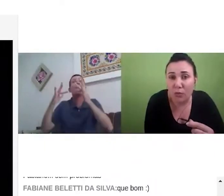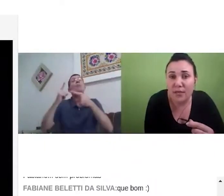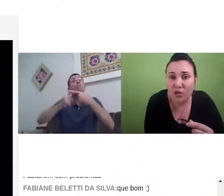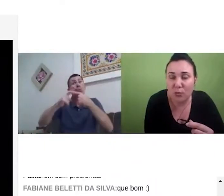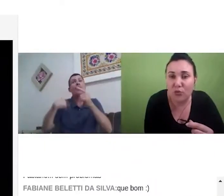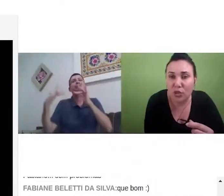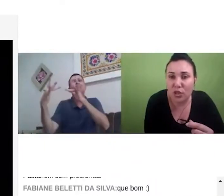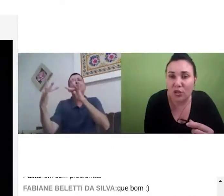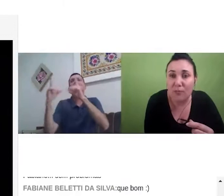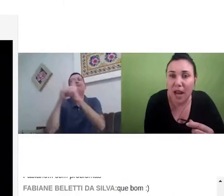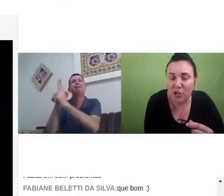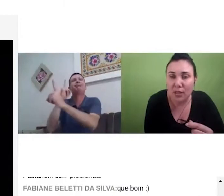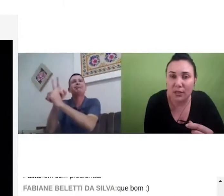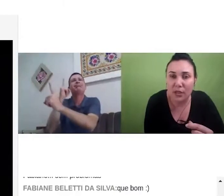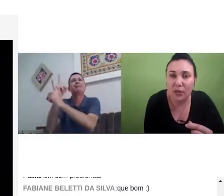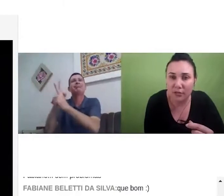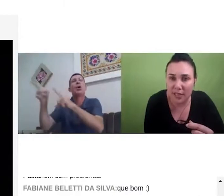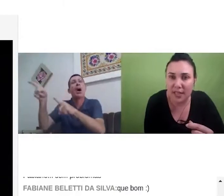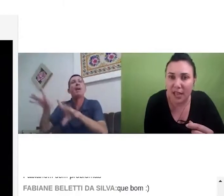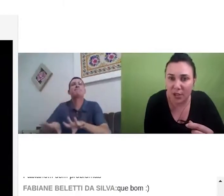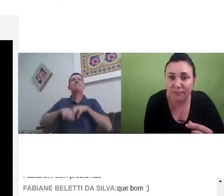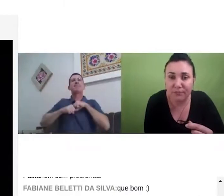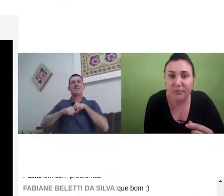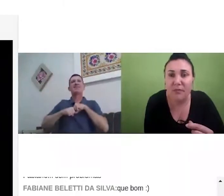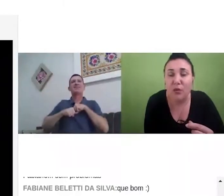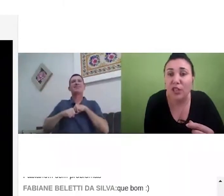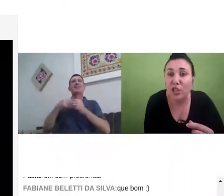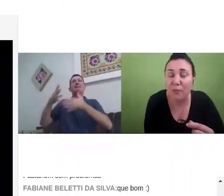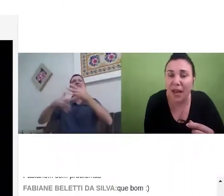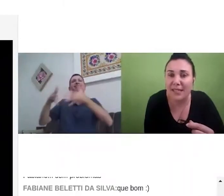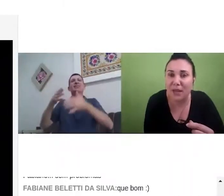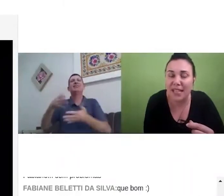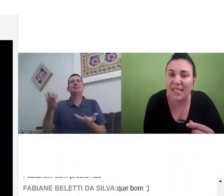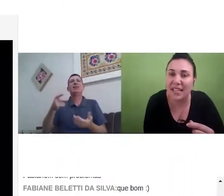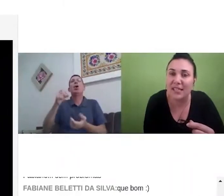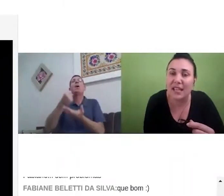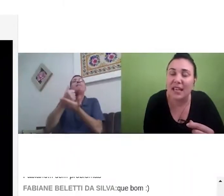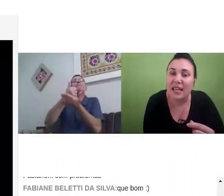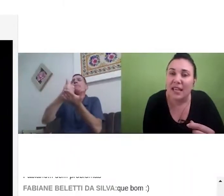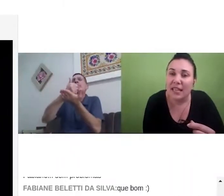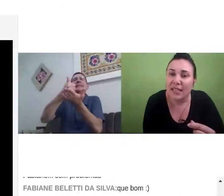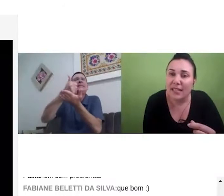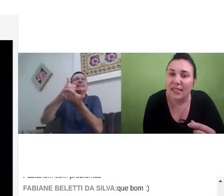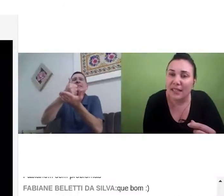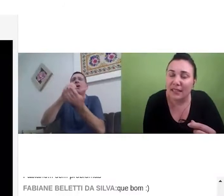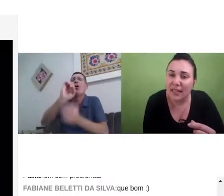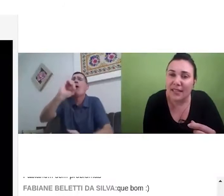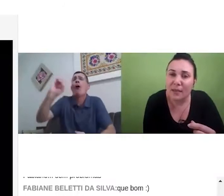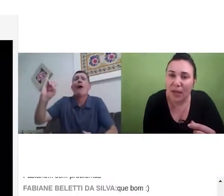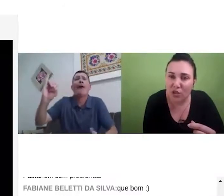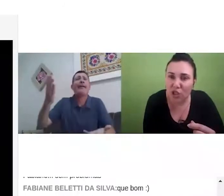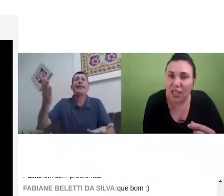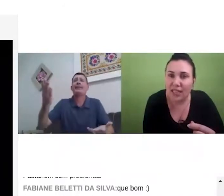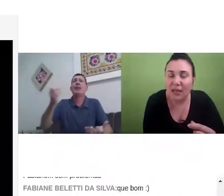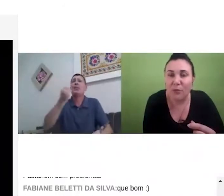com esse tipo de prática dentro da universidade. Quando a gente passa, parece que eles, que eles têm